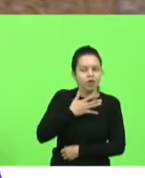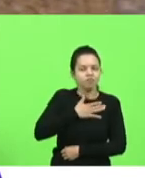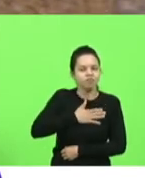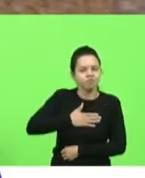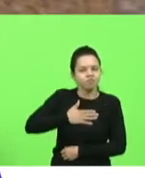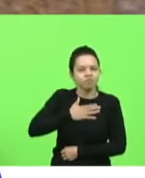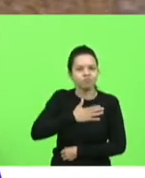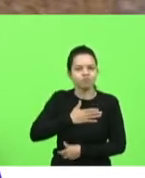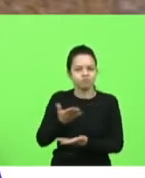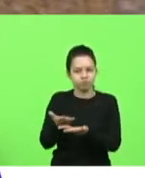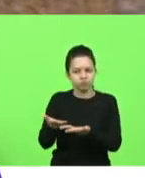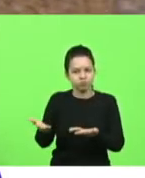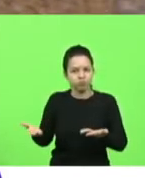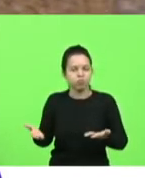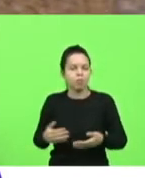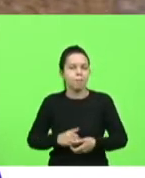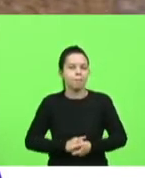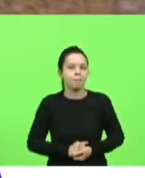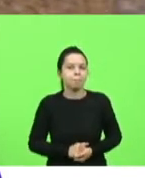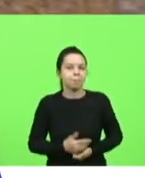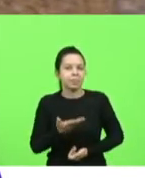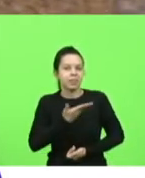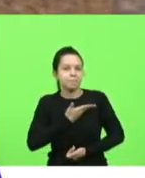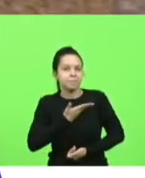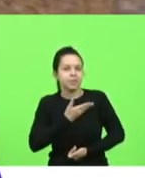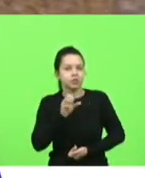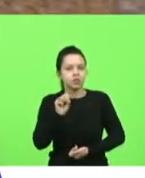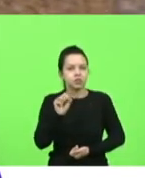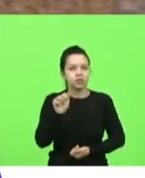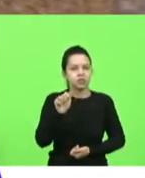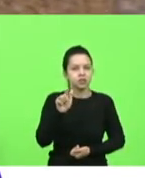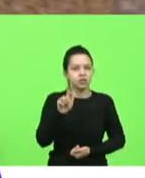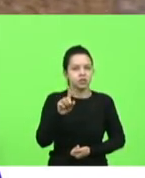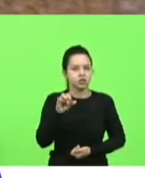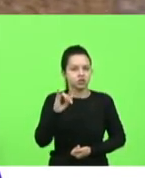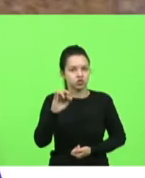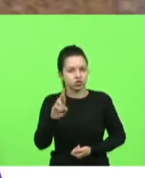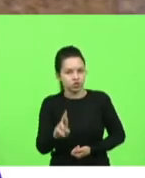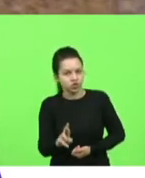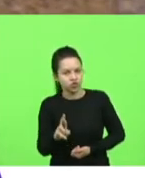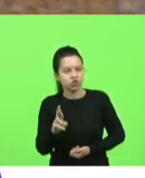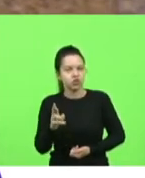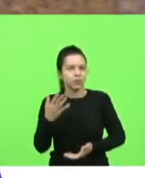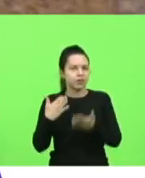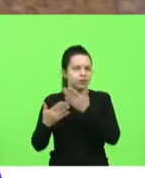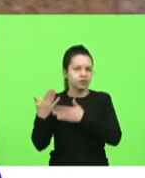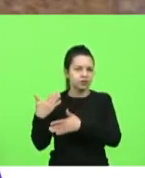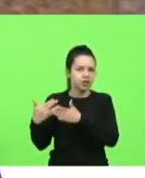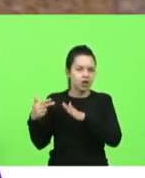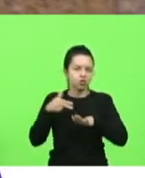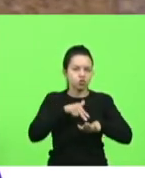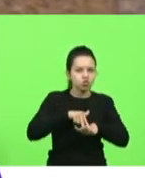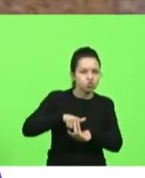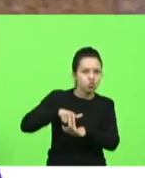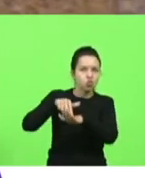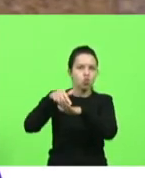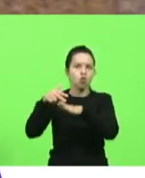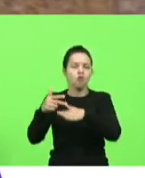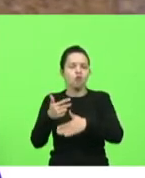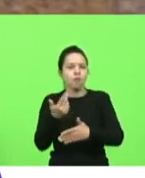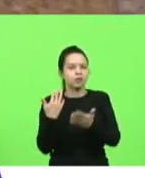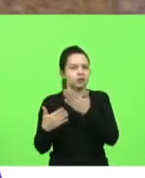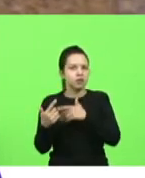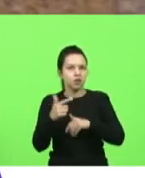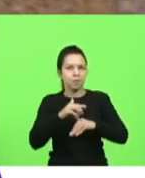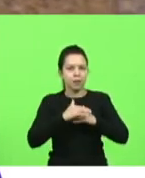conhecido nós temos ali o nosso amigo Sadie do surf bar desde a época do surf quando não tinha a